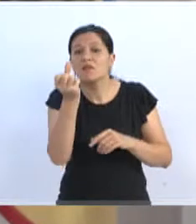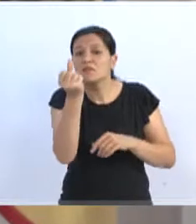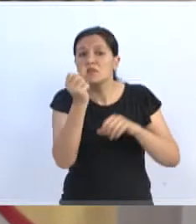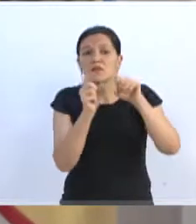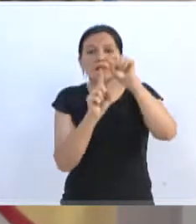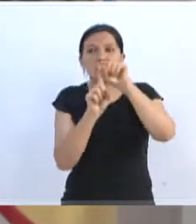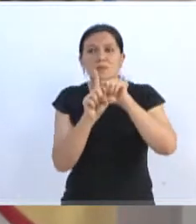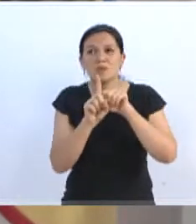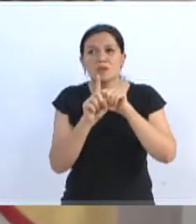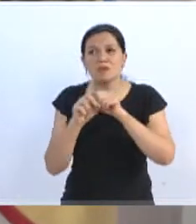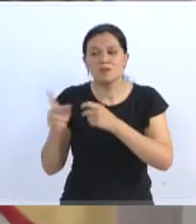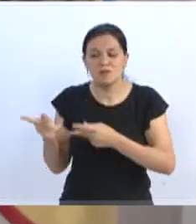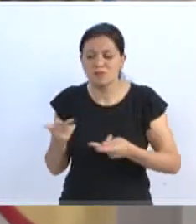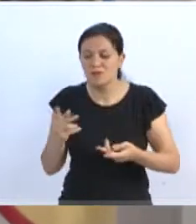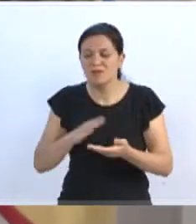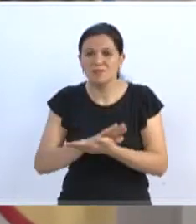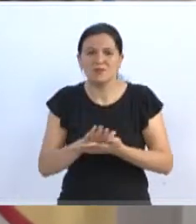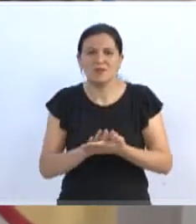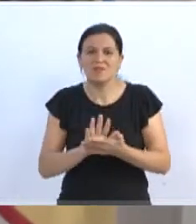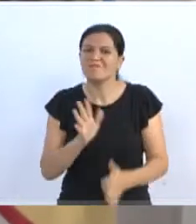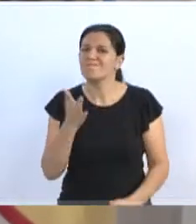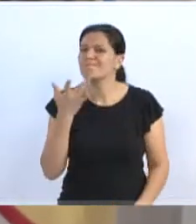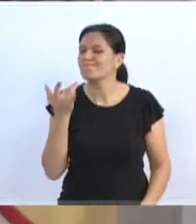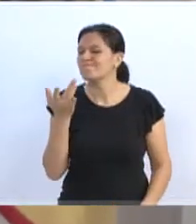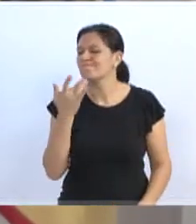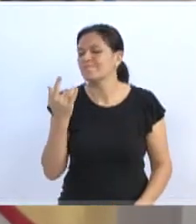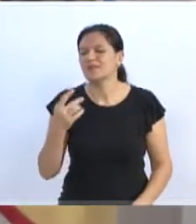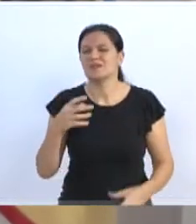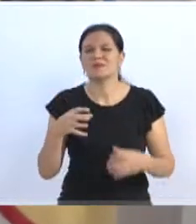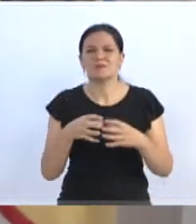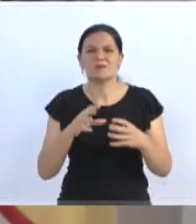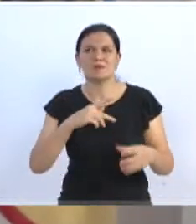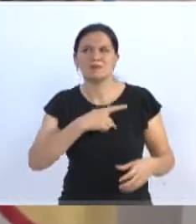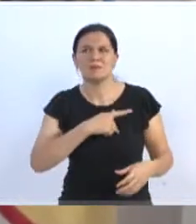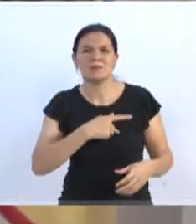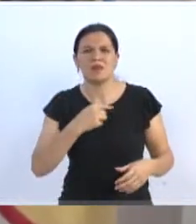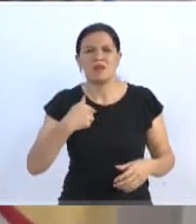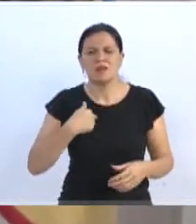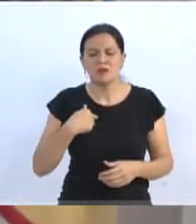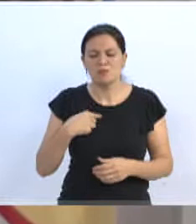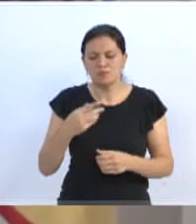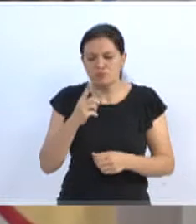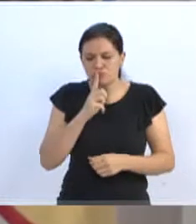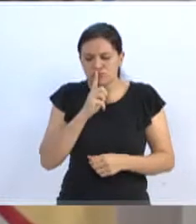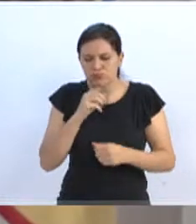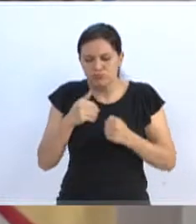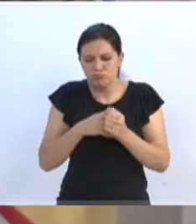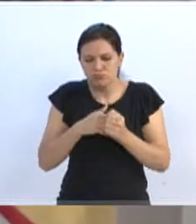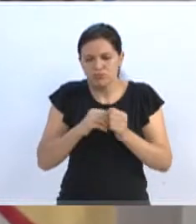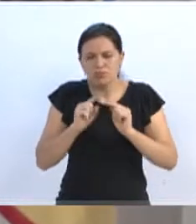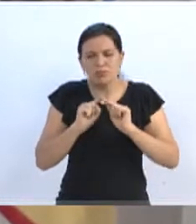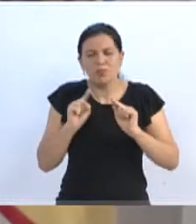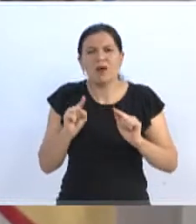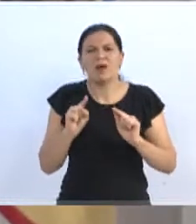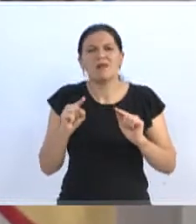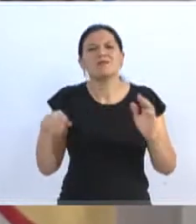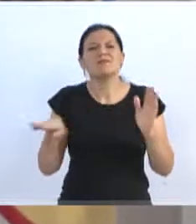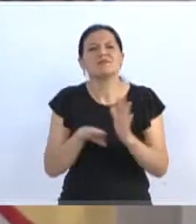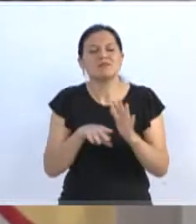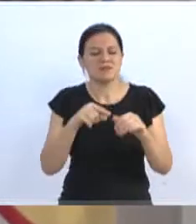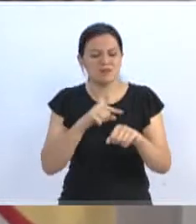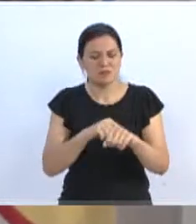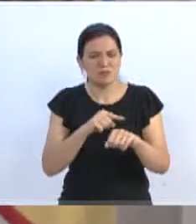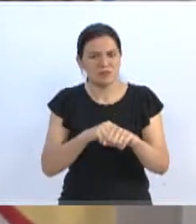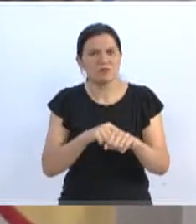convidado. Então, não tem sido fácil a minha questão partidária, eu tenho guardado esse tempo todo, mas, realmente, é decisão que está chegando num momento, assim,